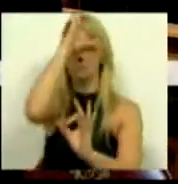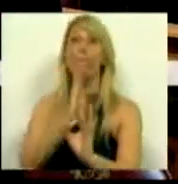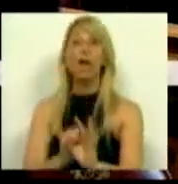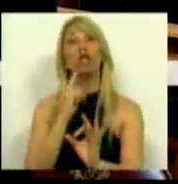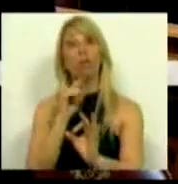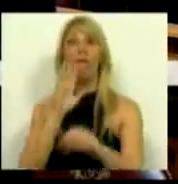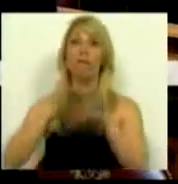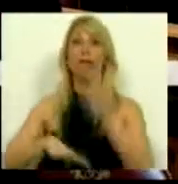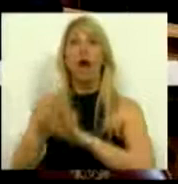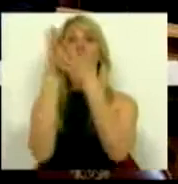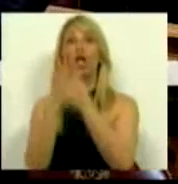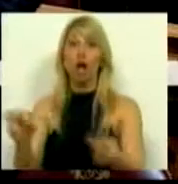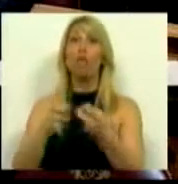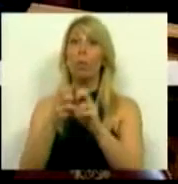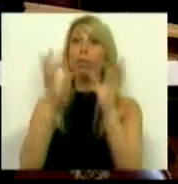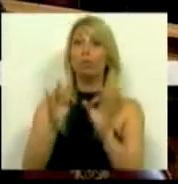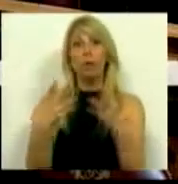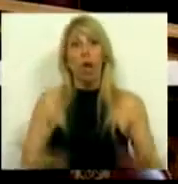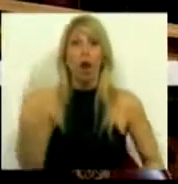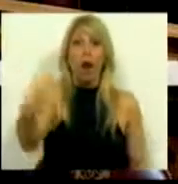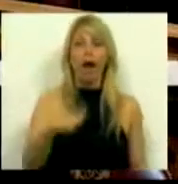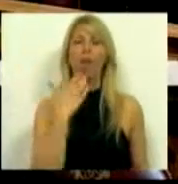problemas concretos que neste momento existem. Muito obrigado.